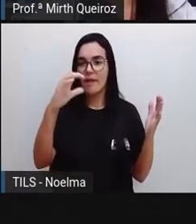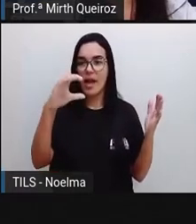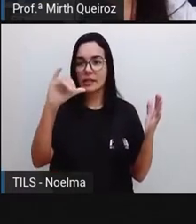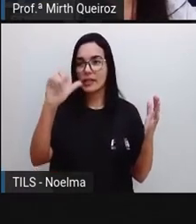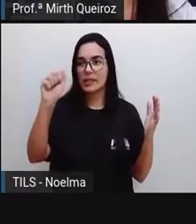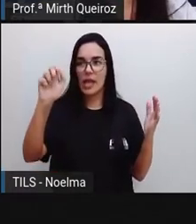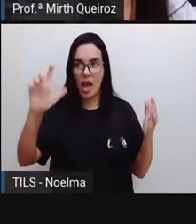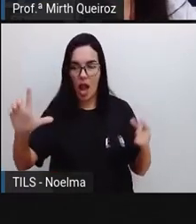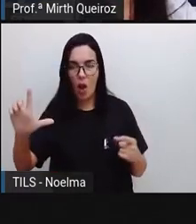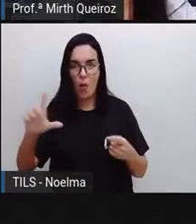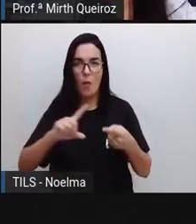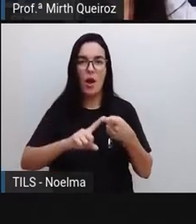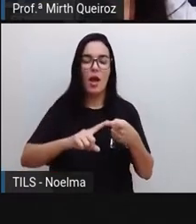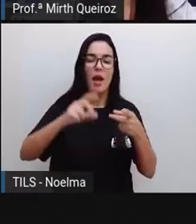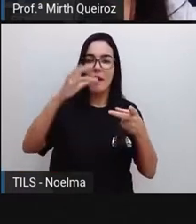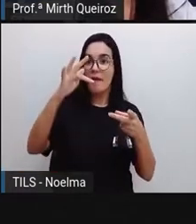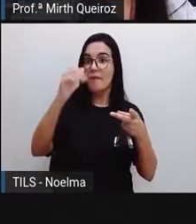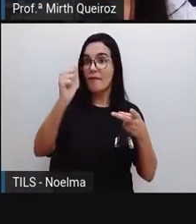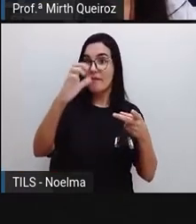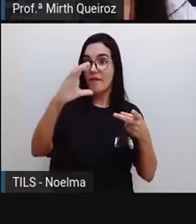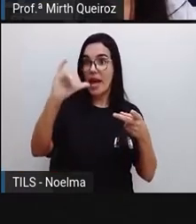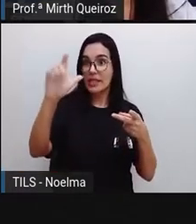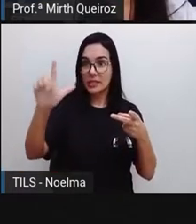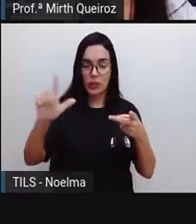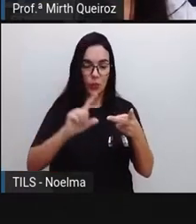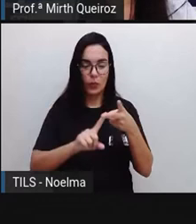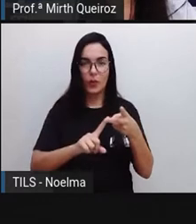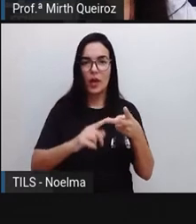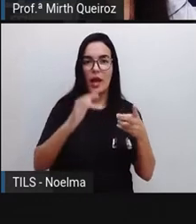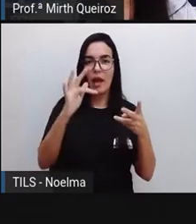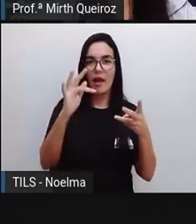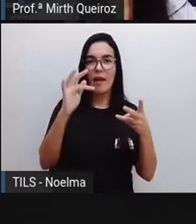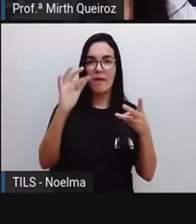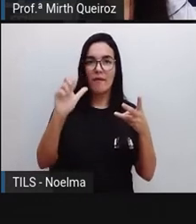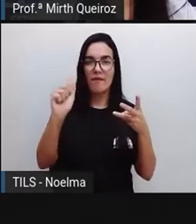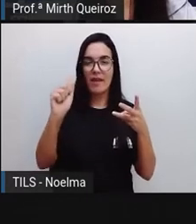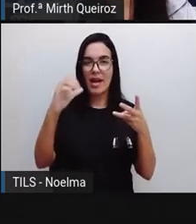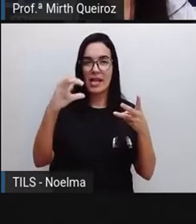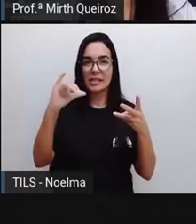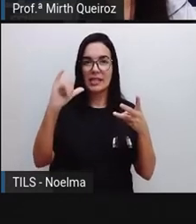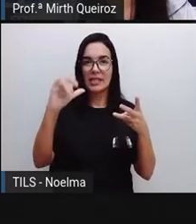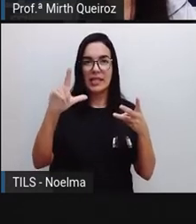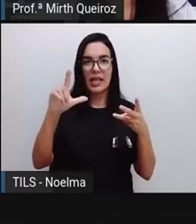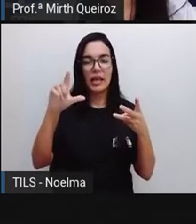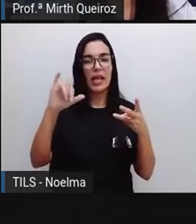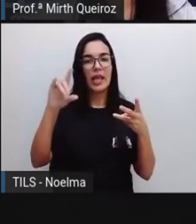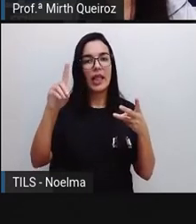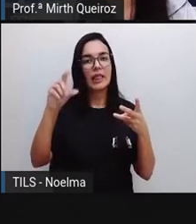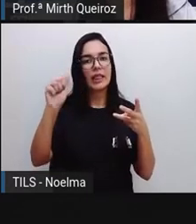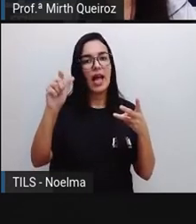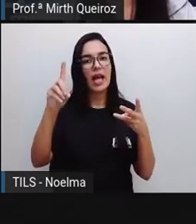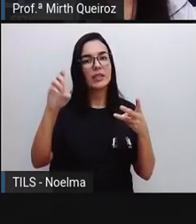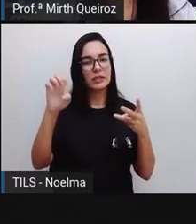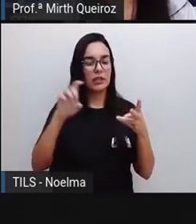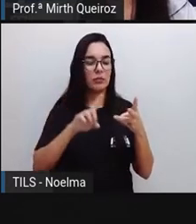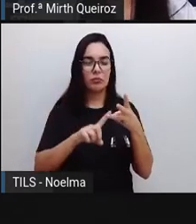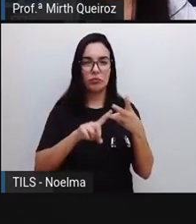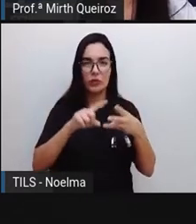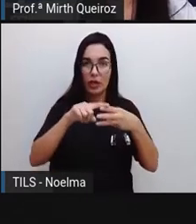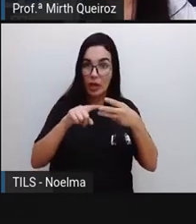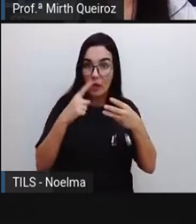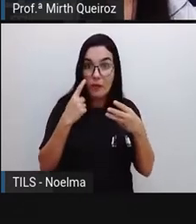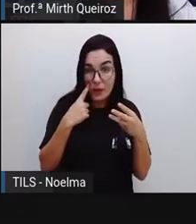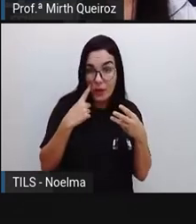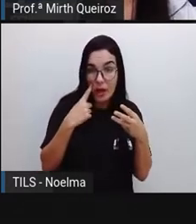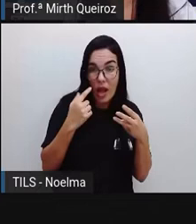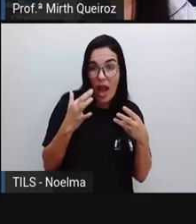Fácial, fácil e facilidade. Fácio, fácil e fácil é igual, tá vendo? Aí a gente vai analisar aqui, então, a quinta